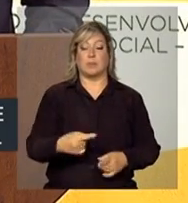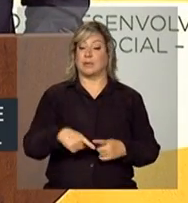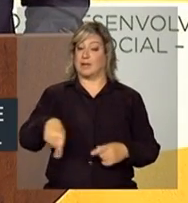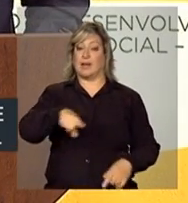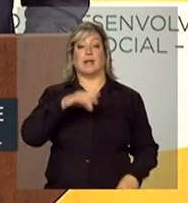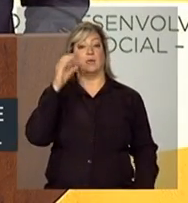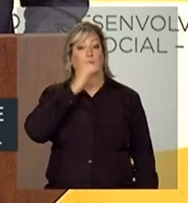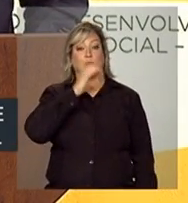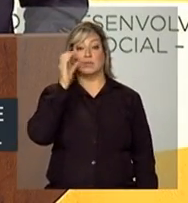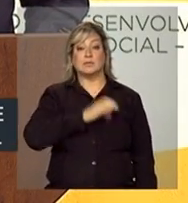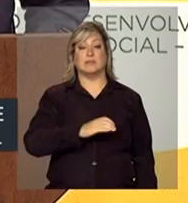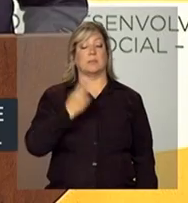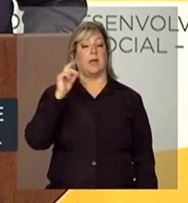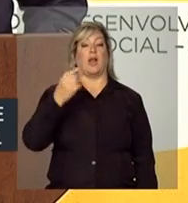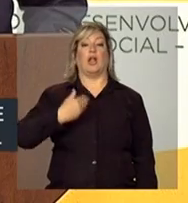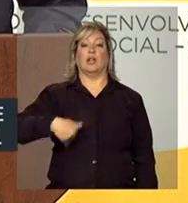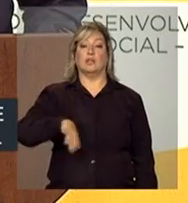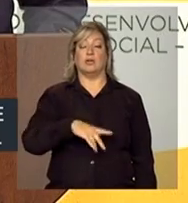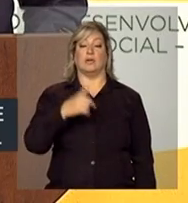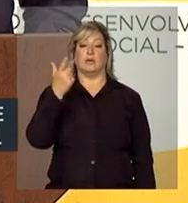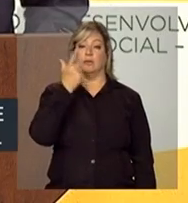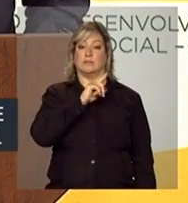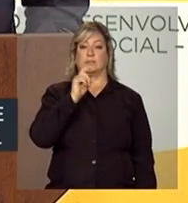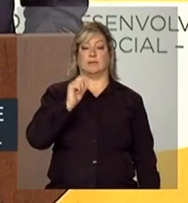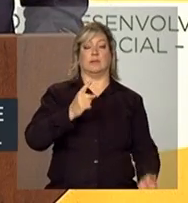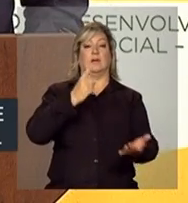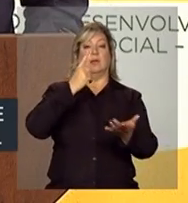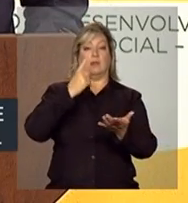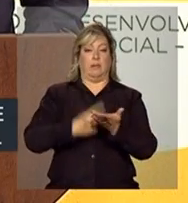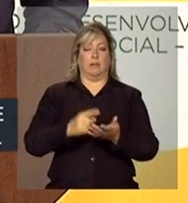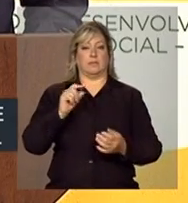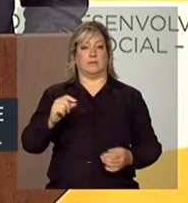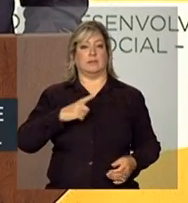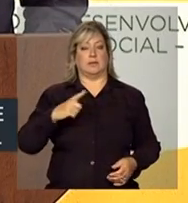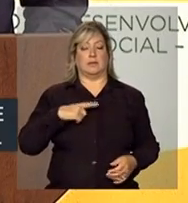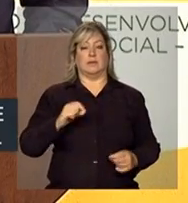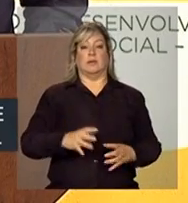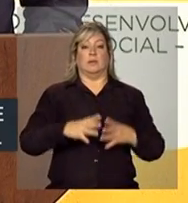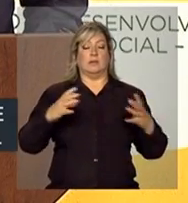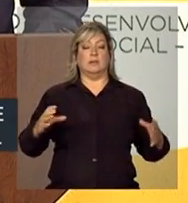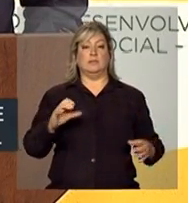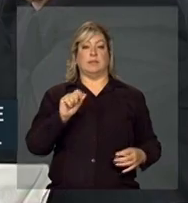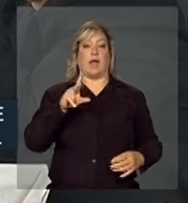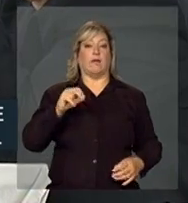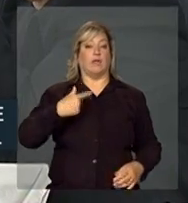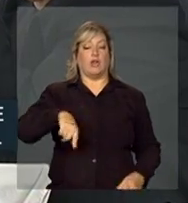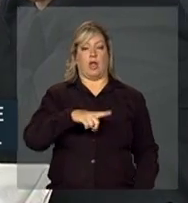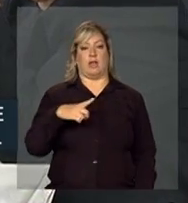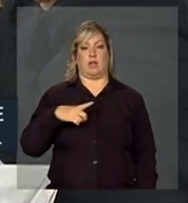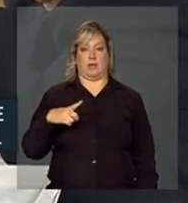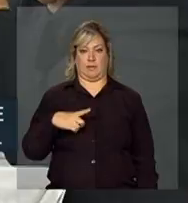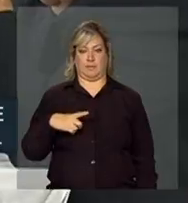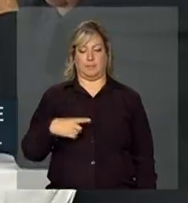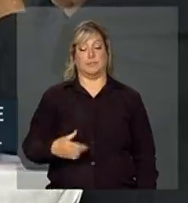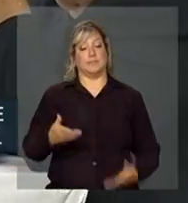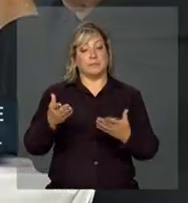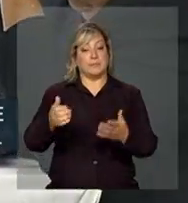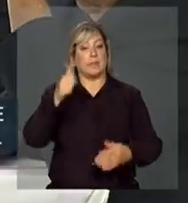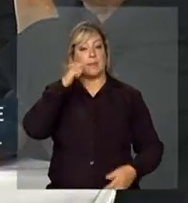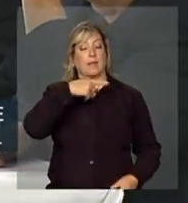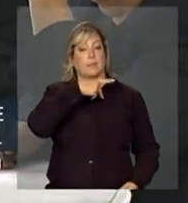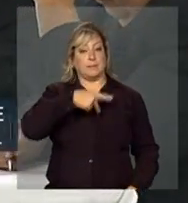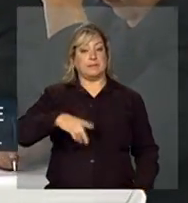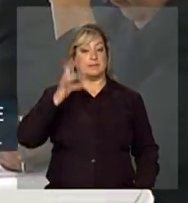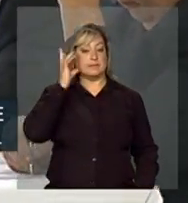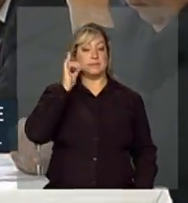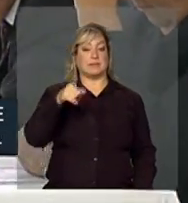urgentes para que nós possamos cumprir o grande objetivo que nós temos. A senhora, a presidenta Dilma,